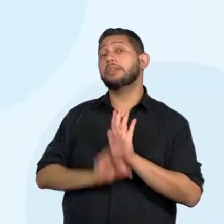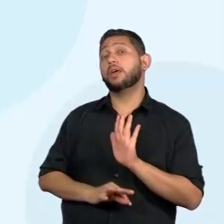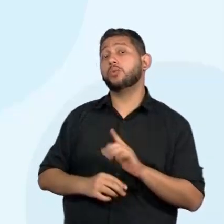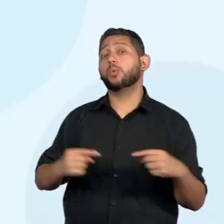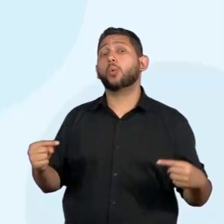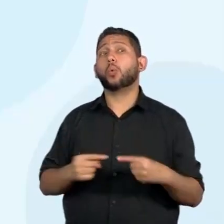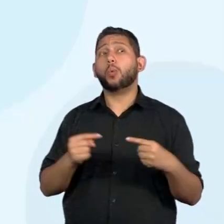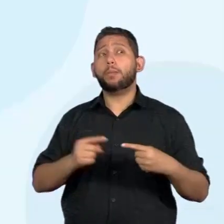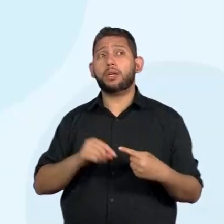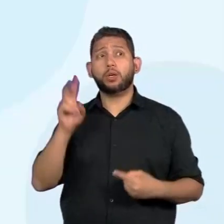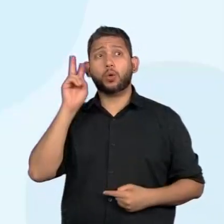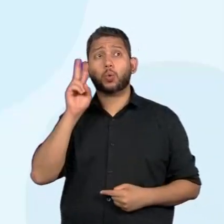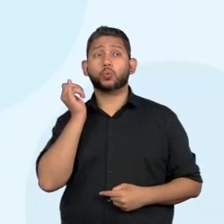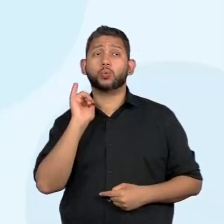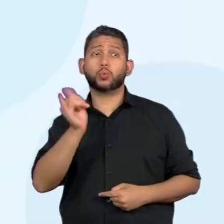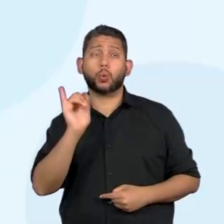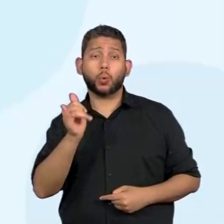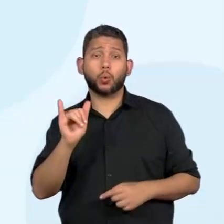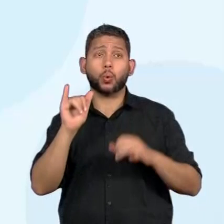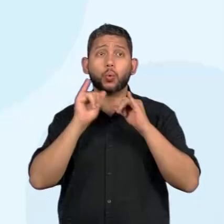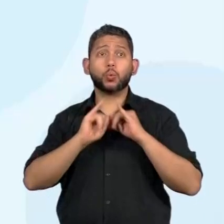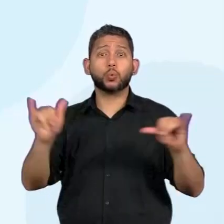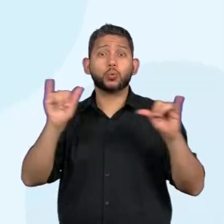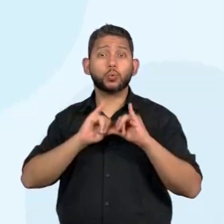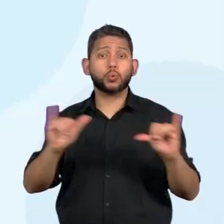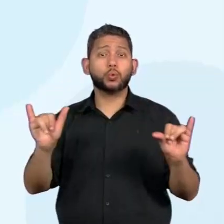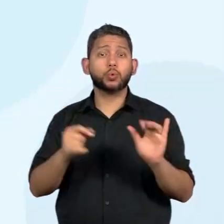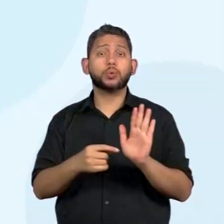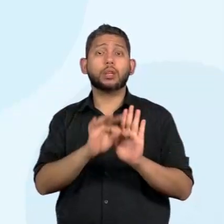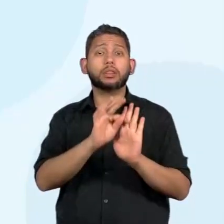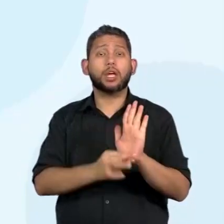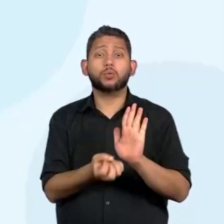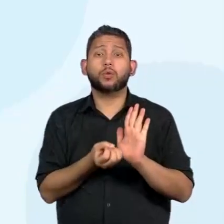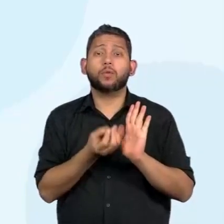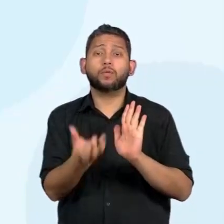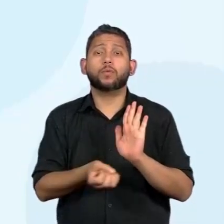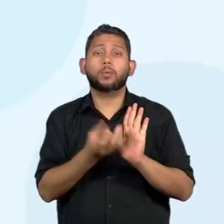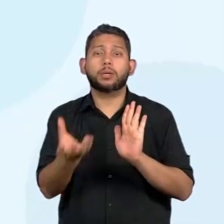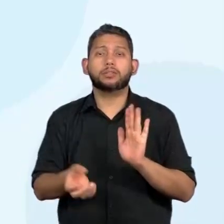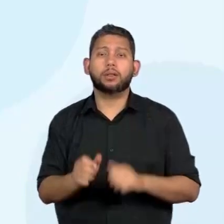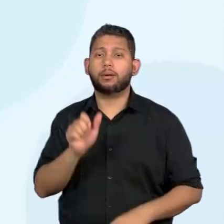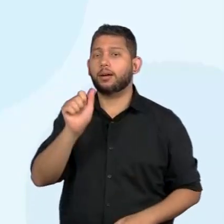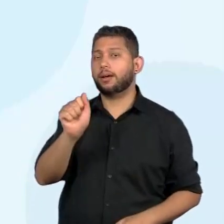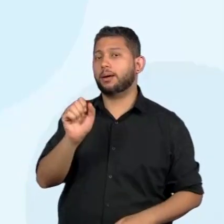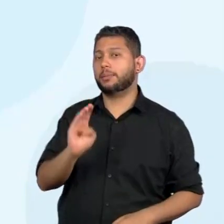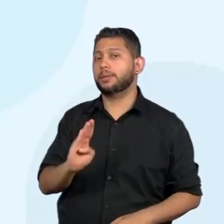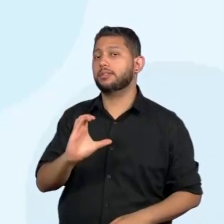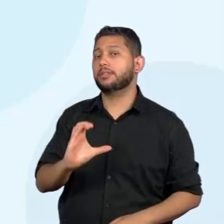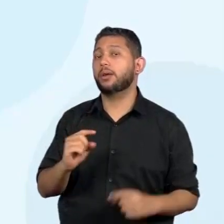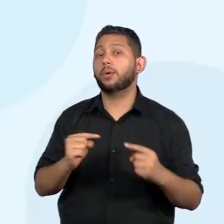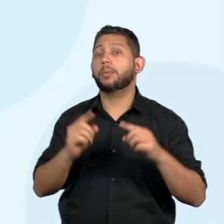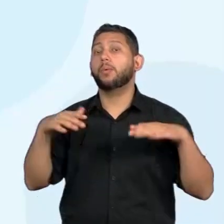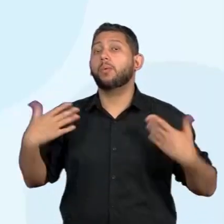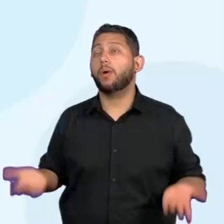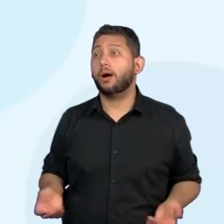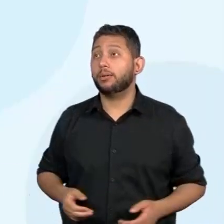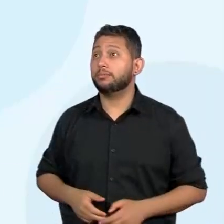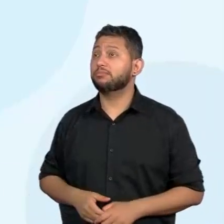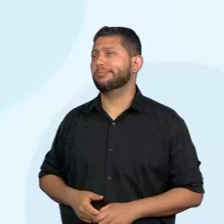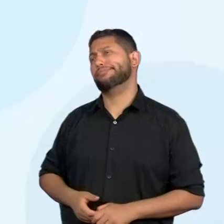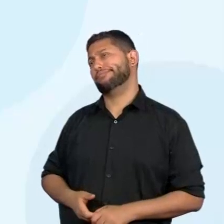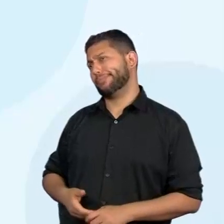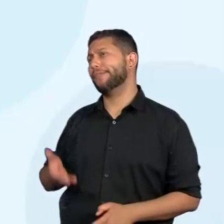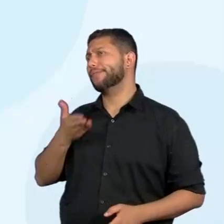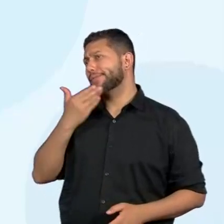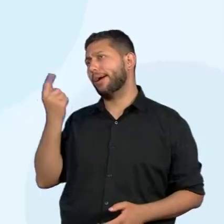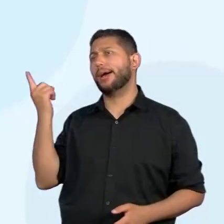conto? É uma notícia ou um texto informativo? Tempo, mentira. Está muito fácil, não é, professora? Muito fácil,